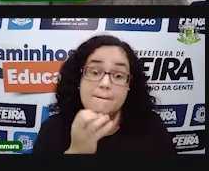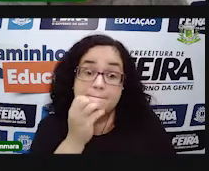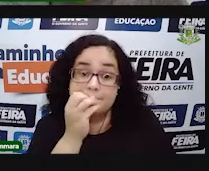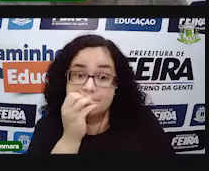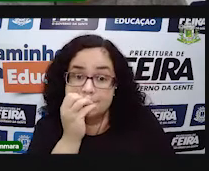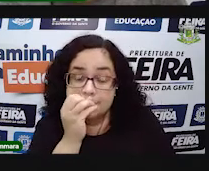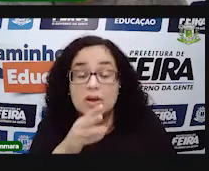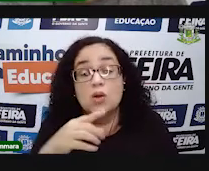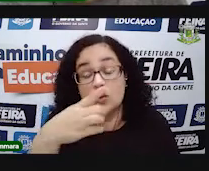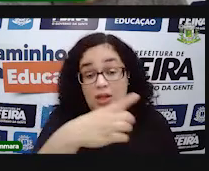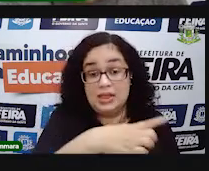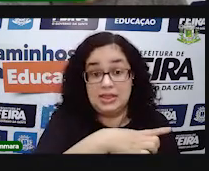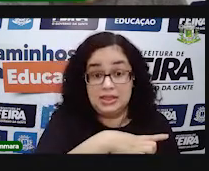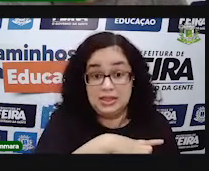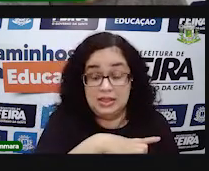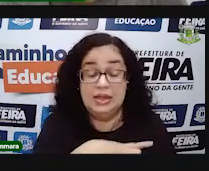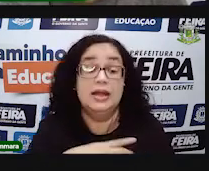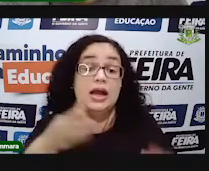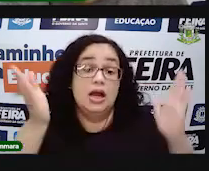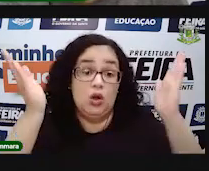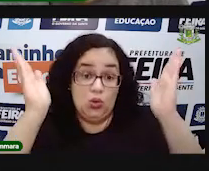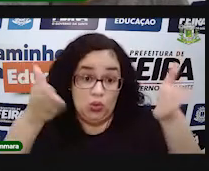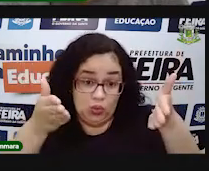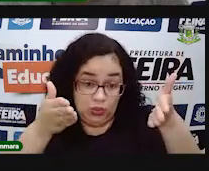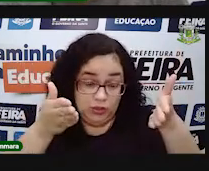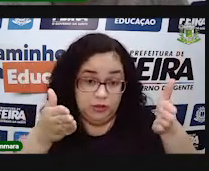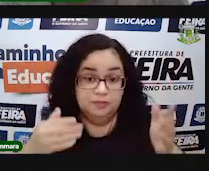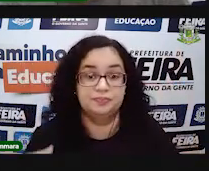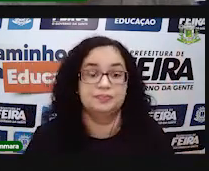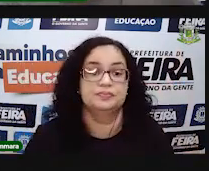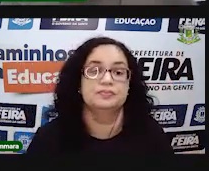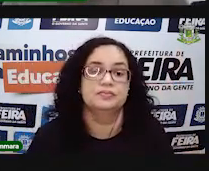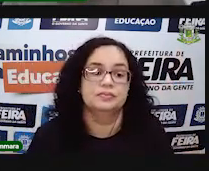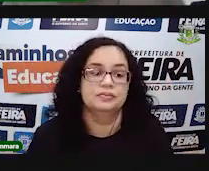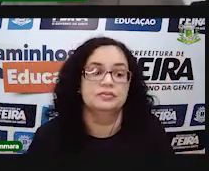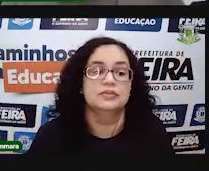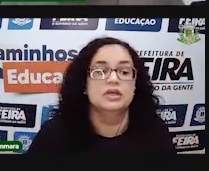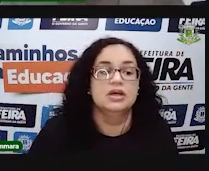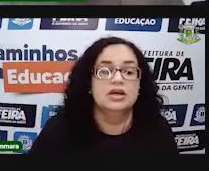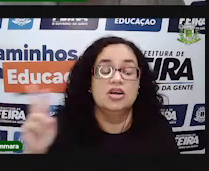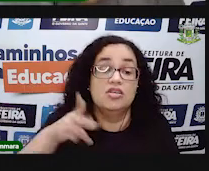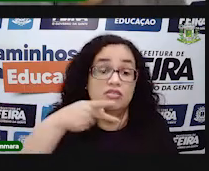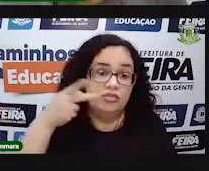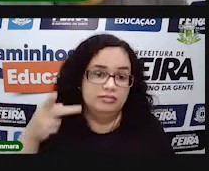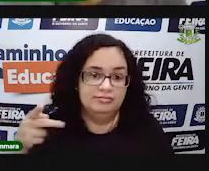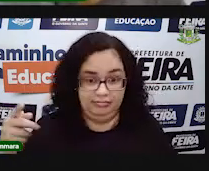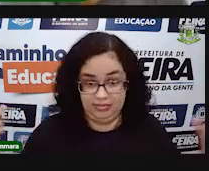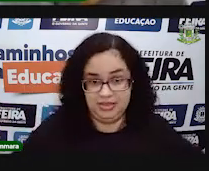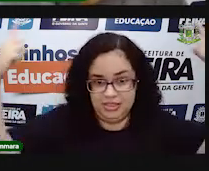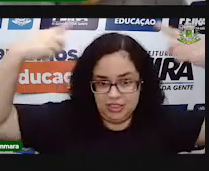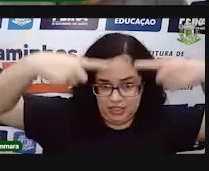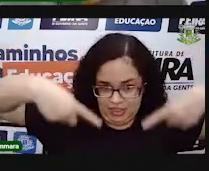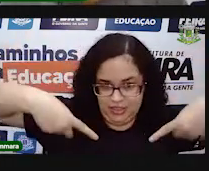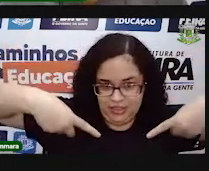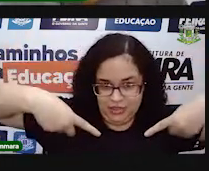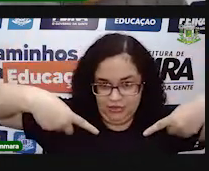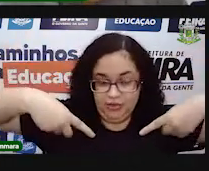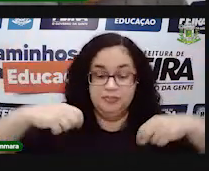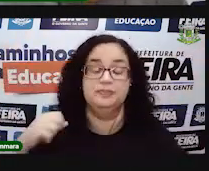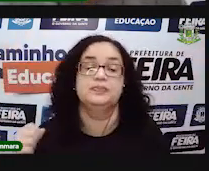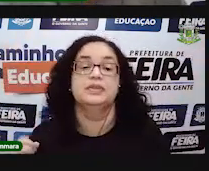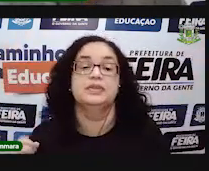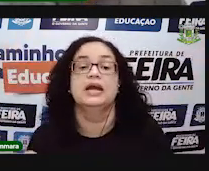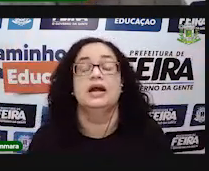tantas. Belezinha? Bom, e o que eu tenho pra você agora é o seguinte,